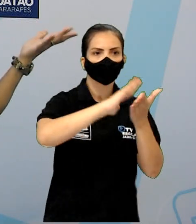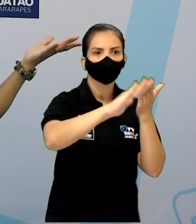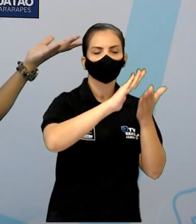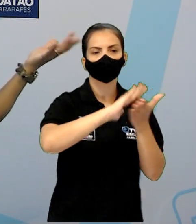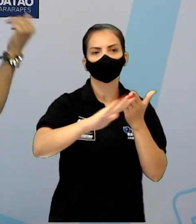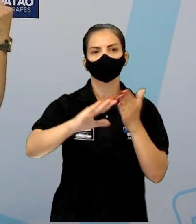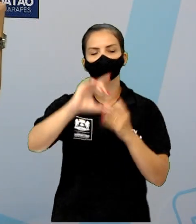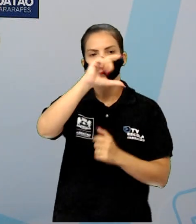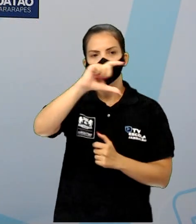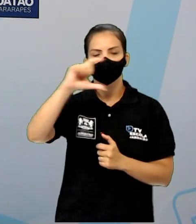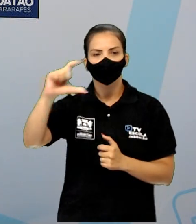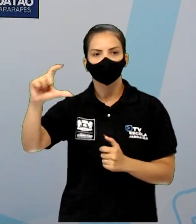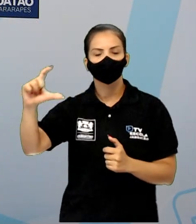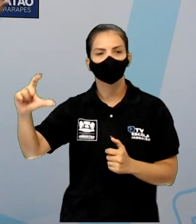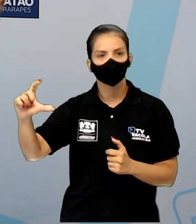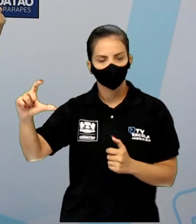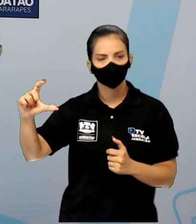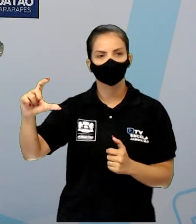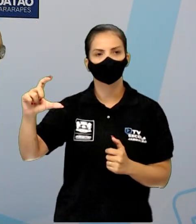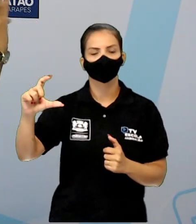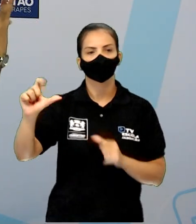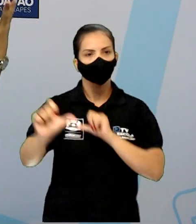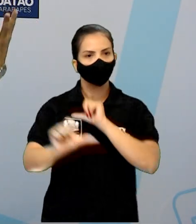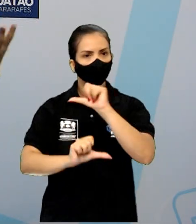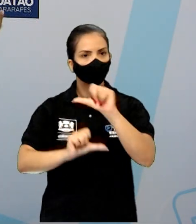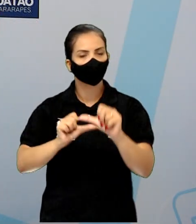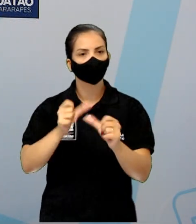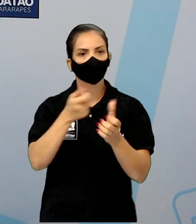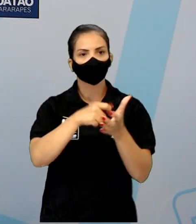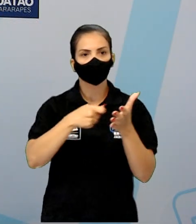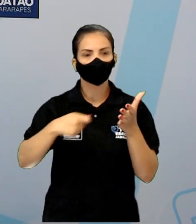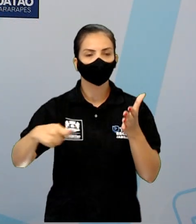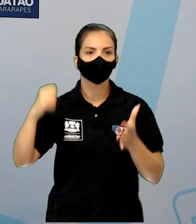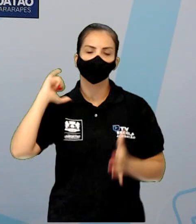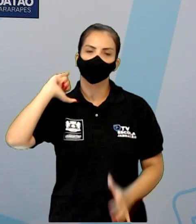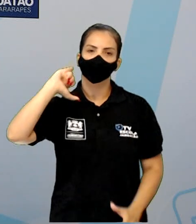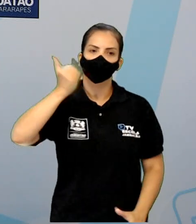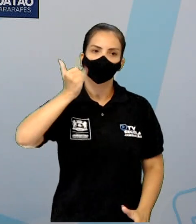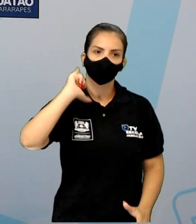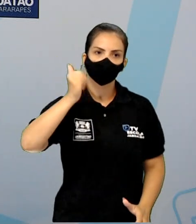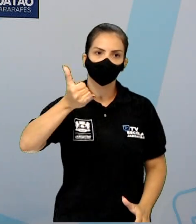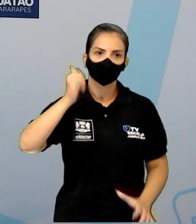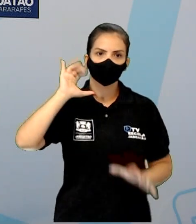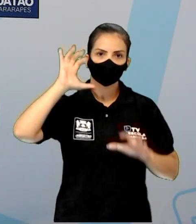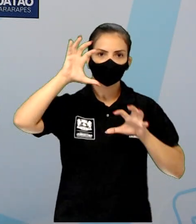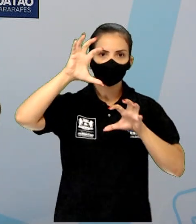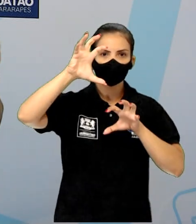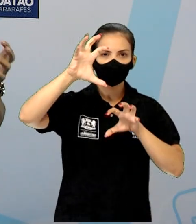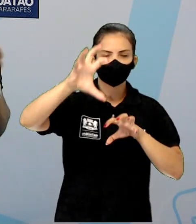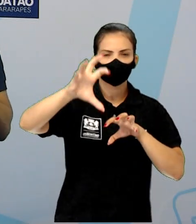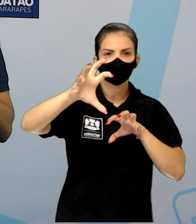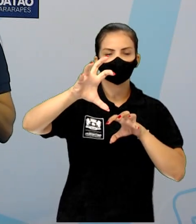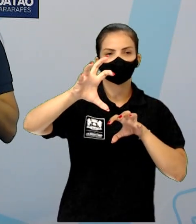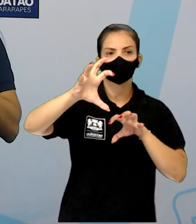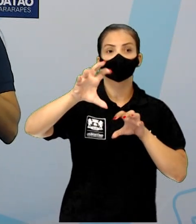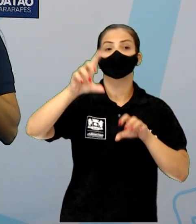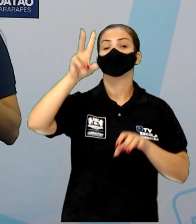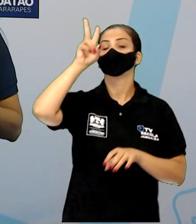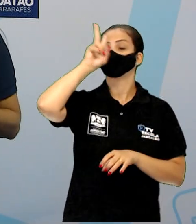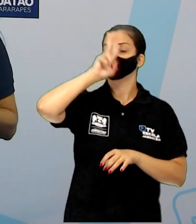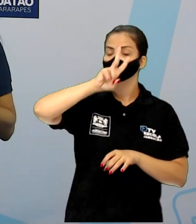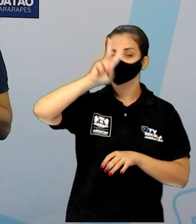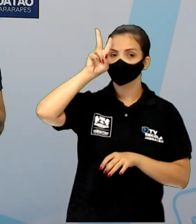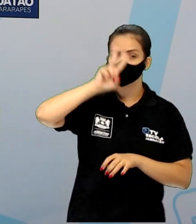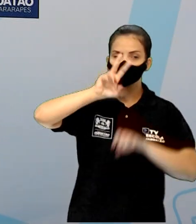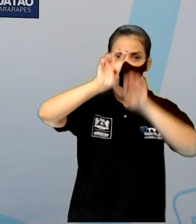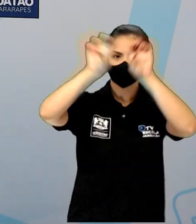animada Esse quadrinho animado Em um conto de assombração E tem que lembrar direitinho